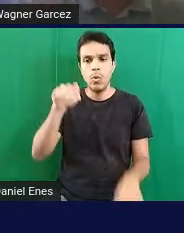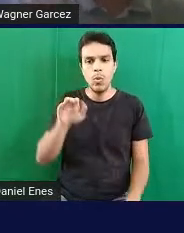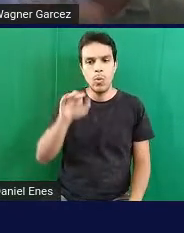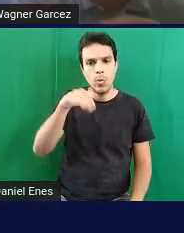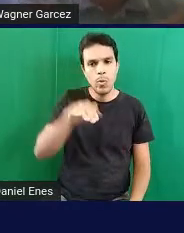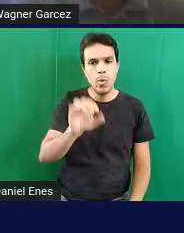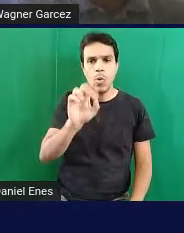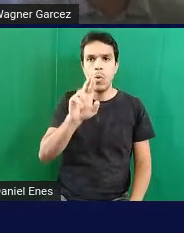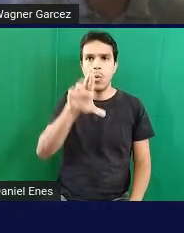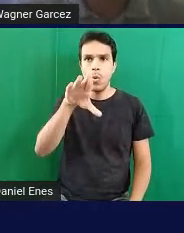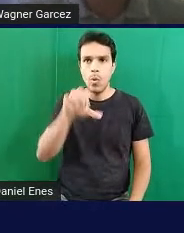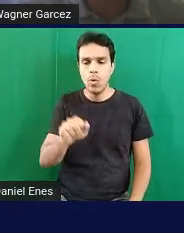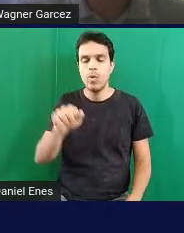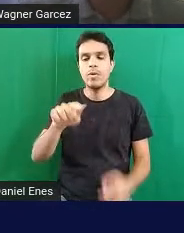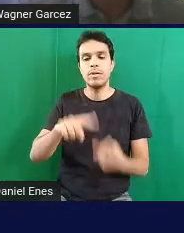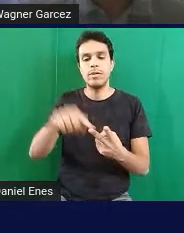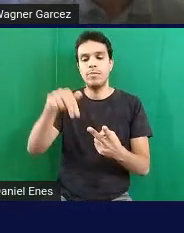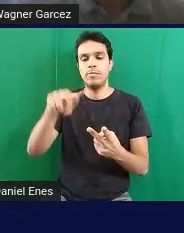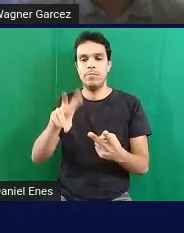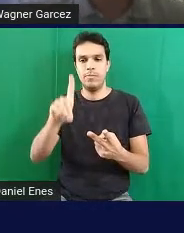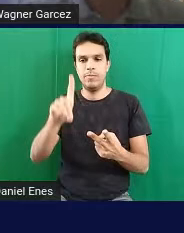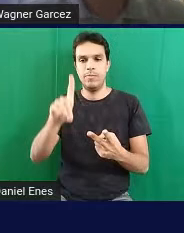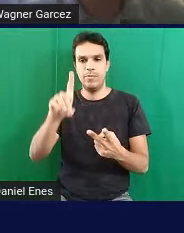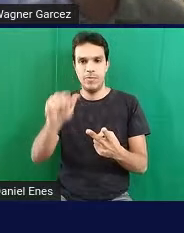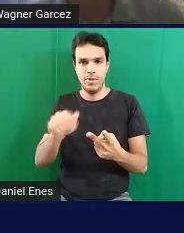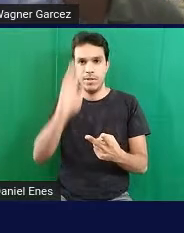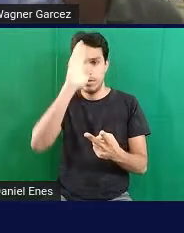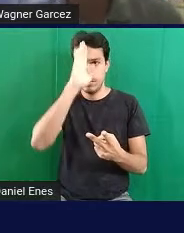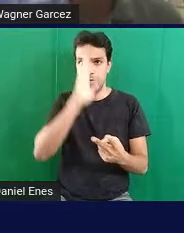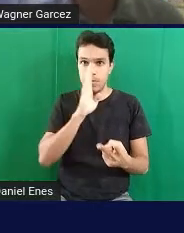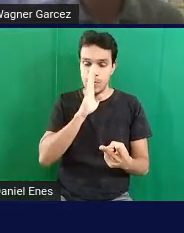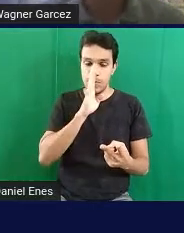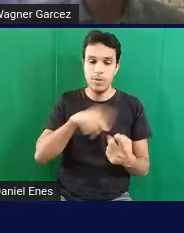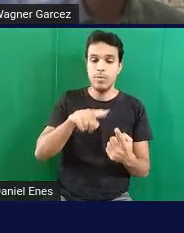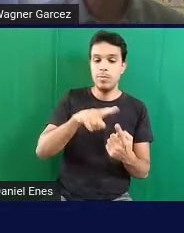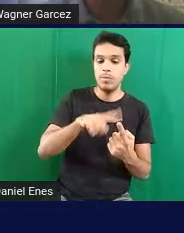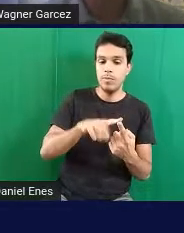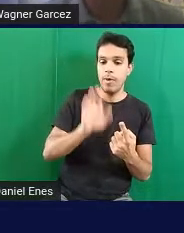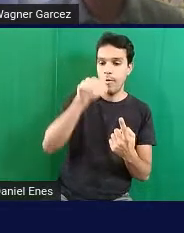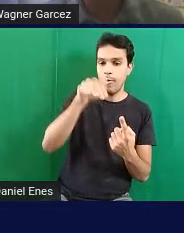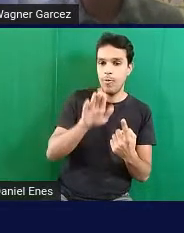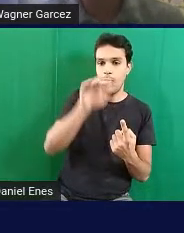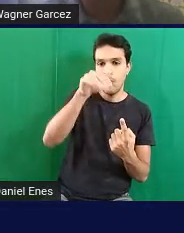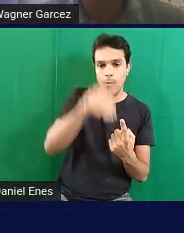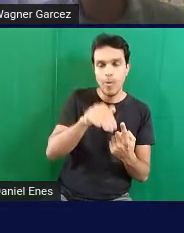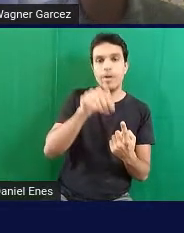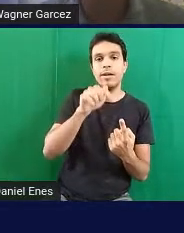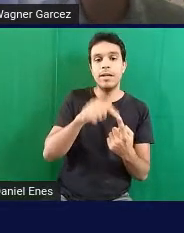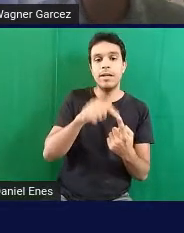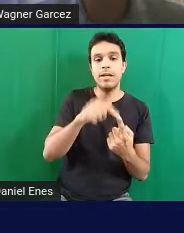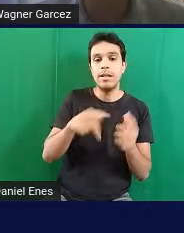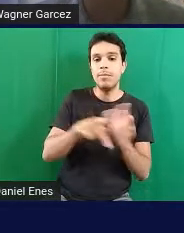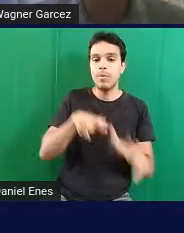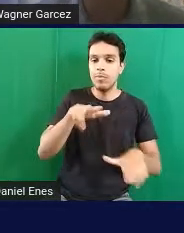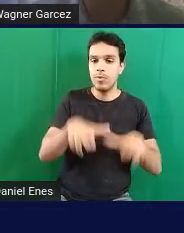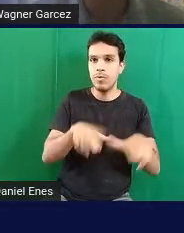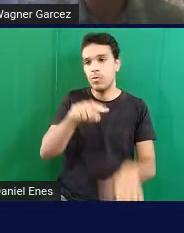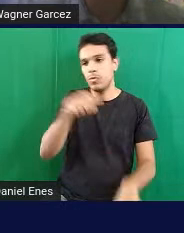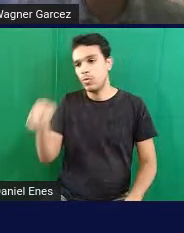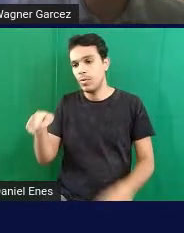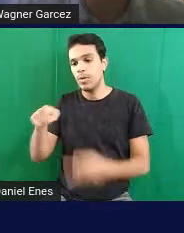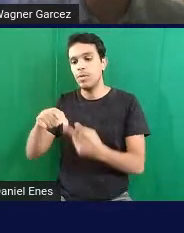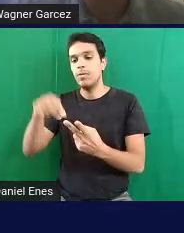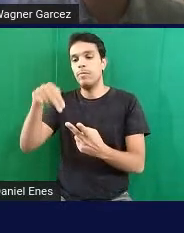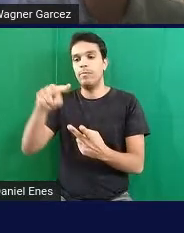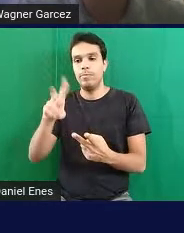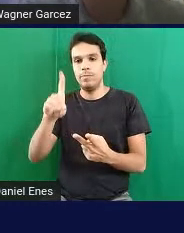diferença é que o orca, como eu falei, é para Linux. E o NVDA é para ambientes com Windows. E é sobre isso que eu quero dar uma ênfase um pouquinho maior